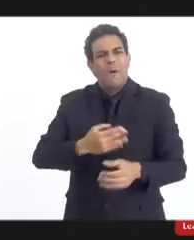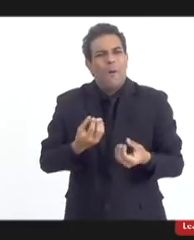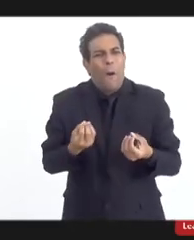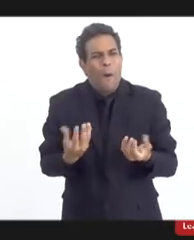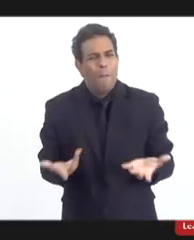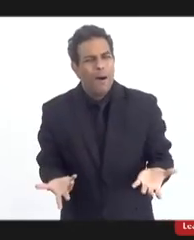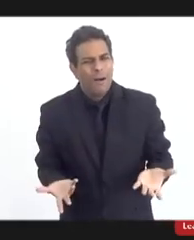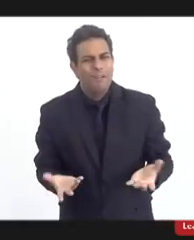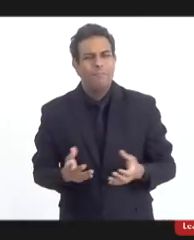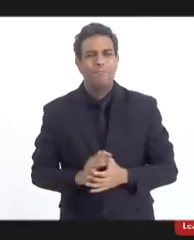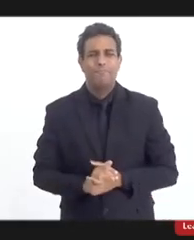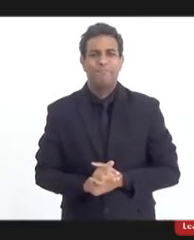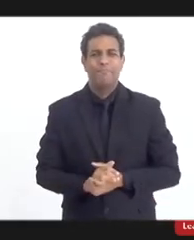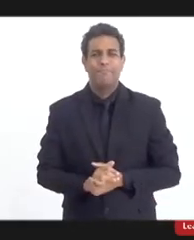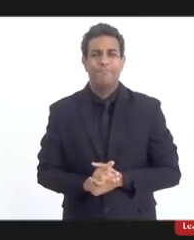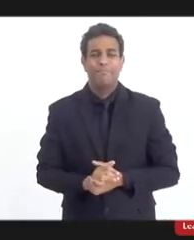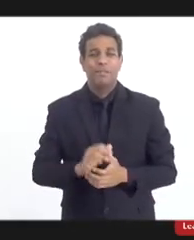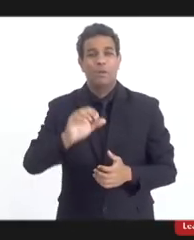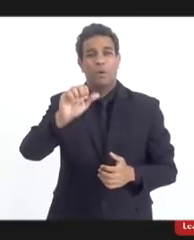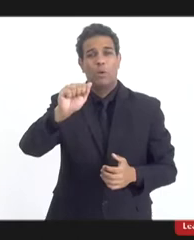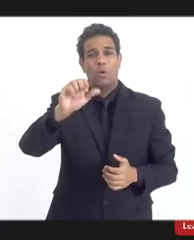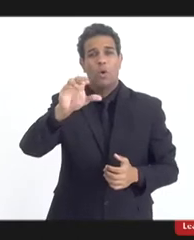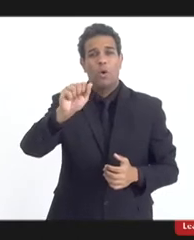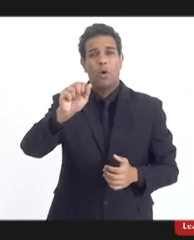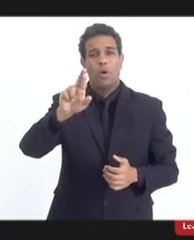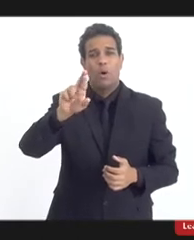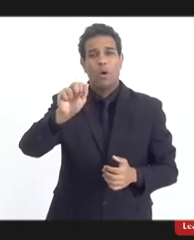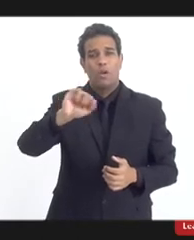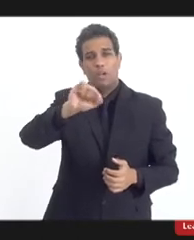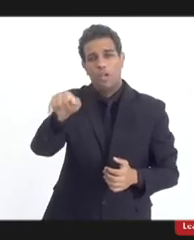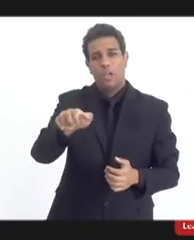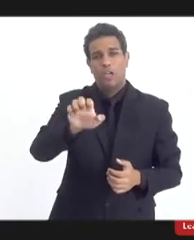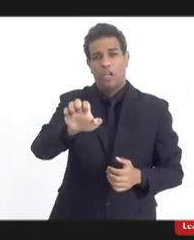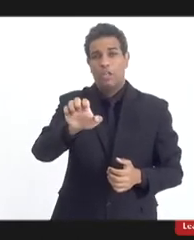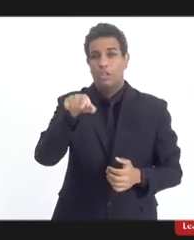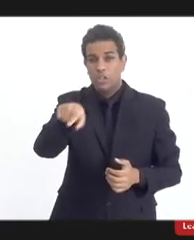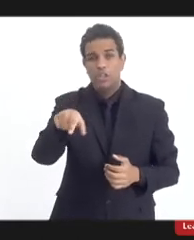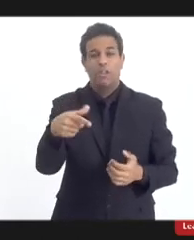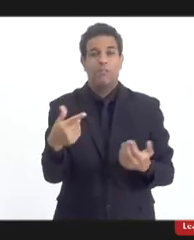Por isso, o acarajé, o acará, que é um